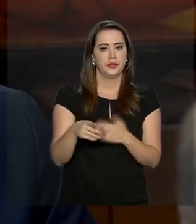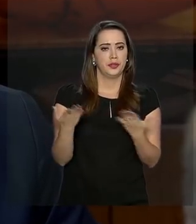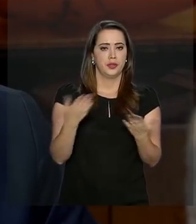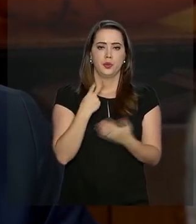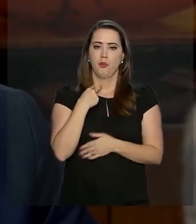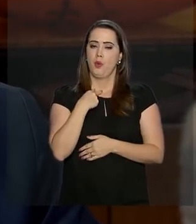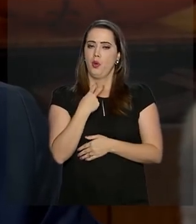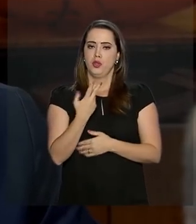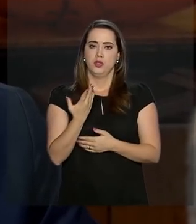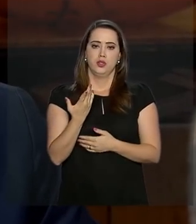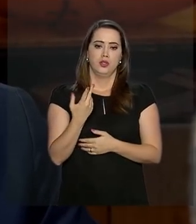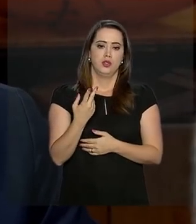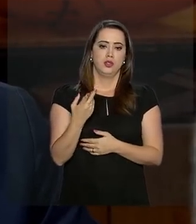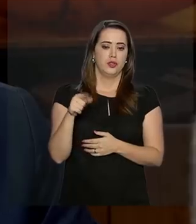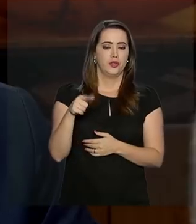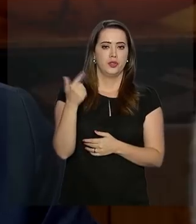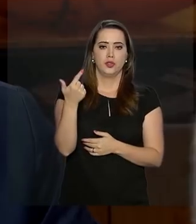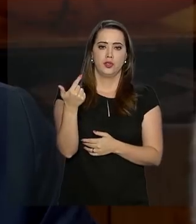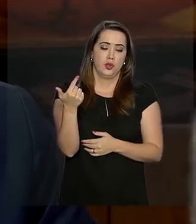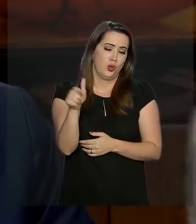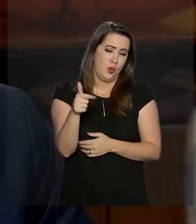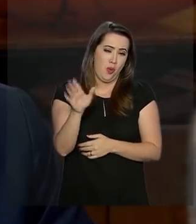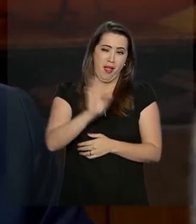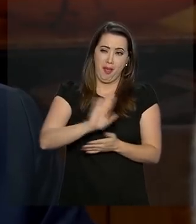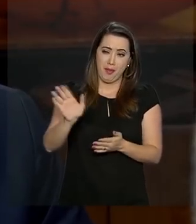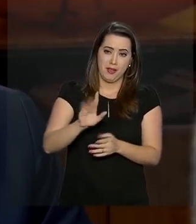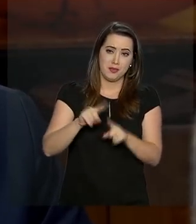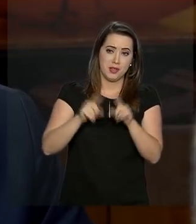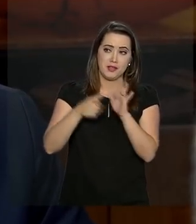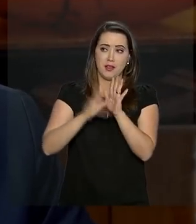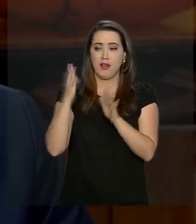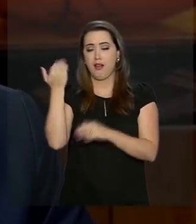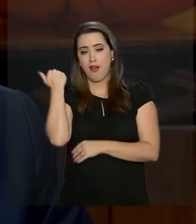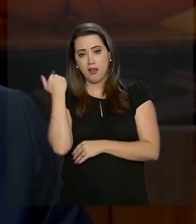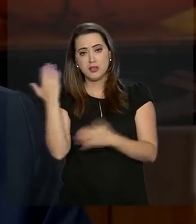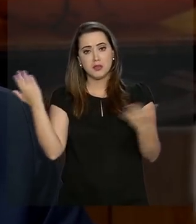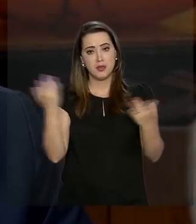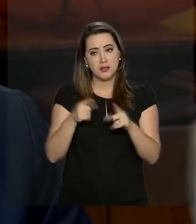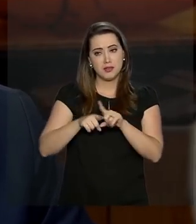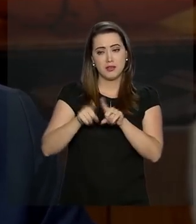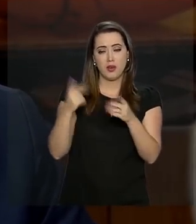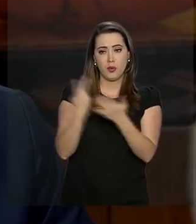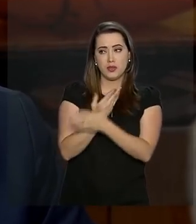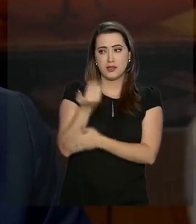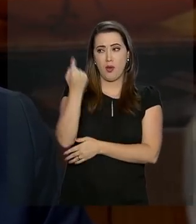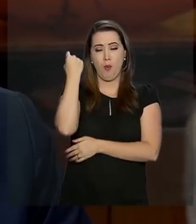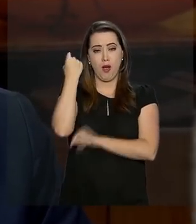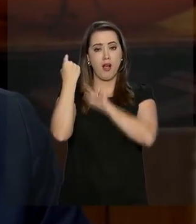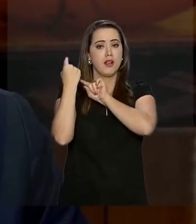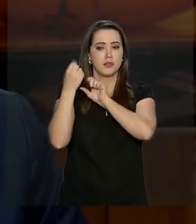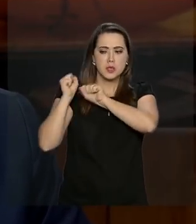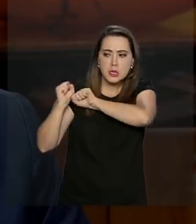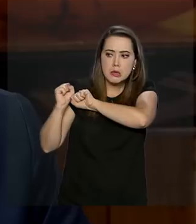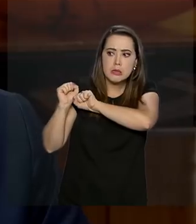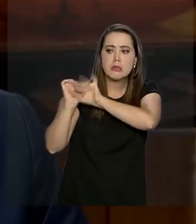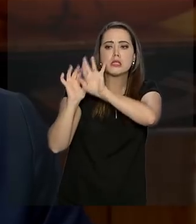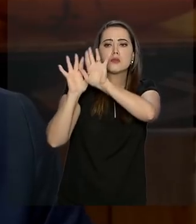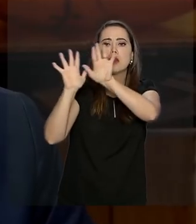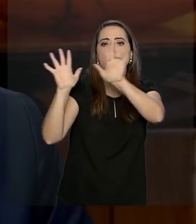não está sendo mais, né? Mas o que foi feito no passado tem que tornar-se público, porque nós temos que ter transparência